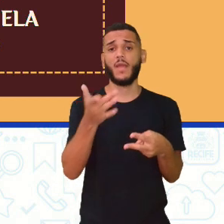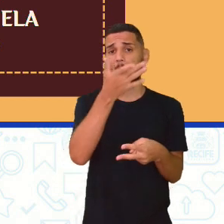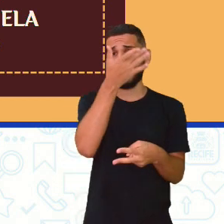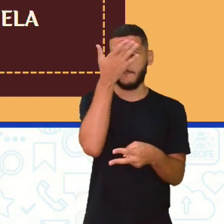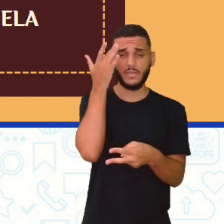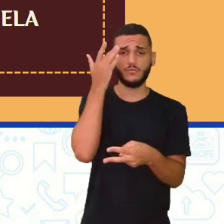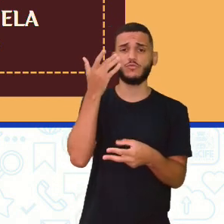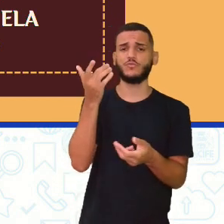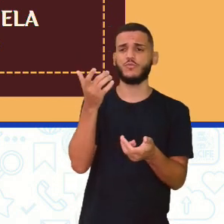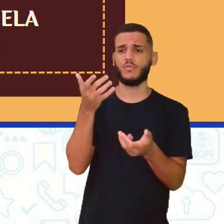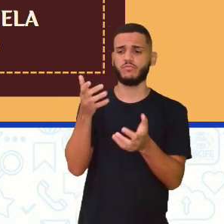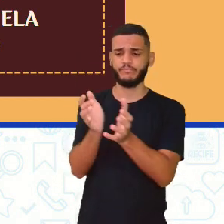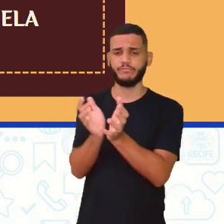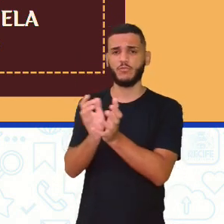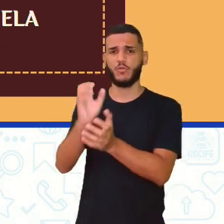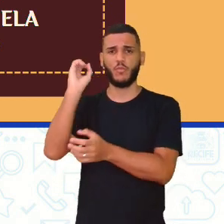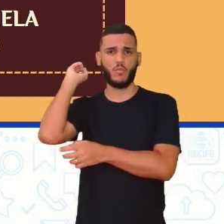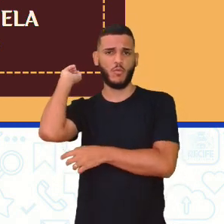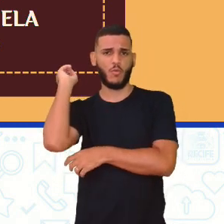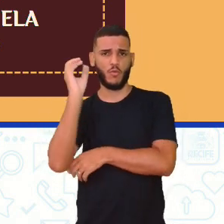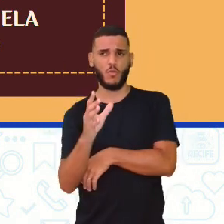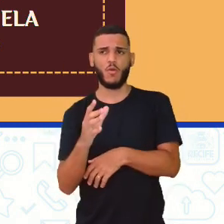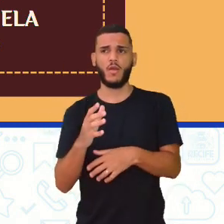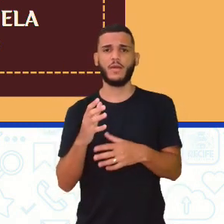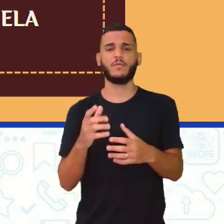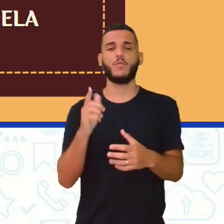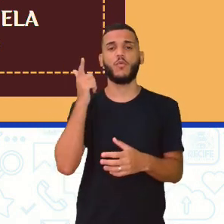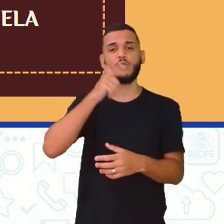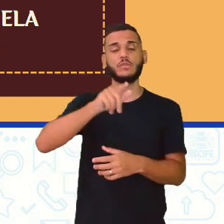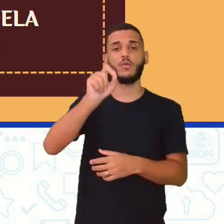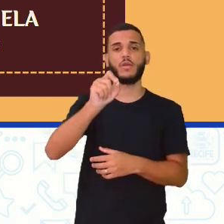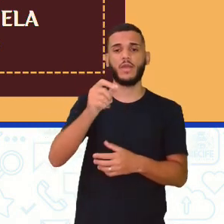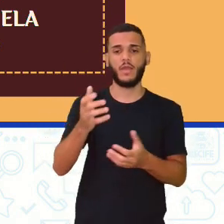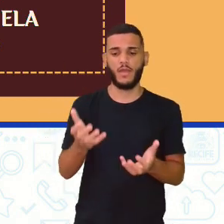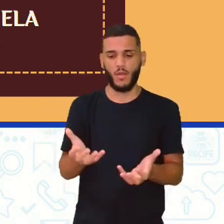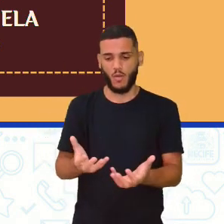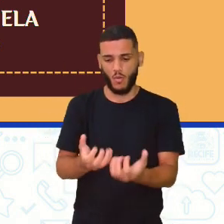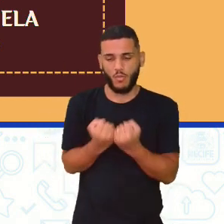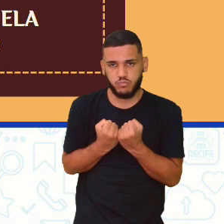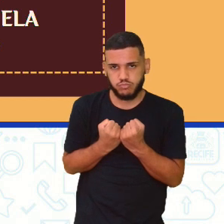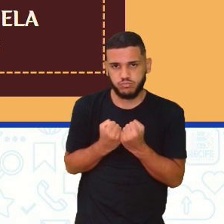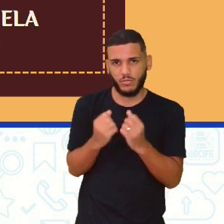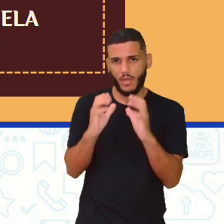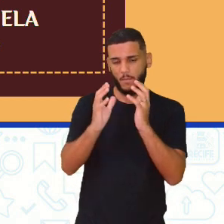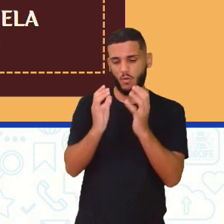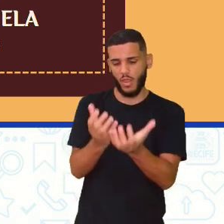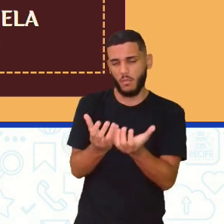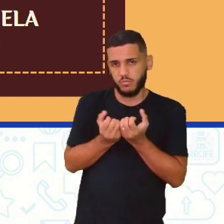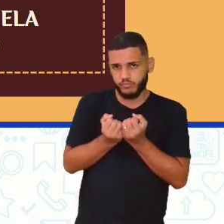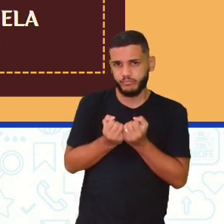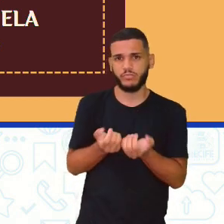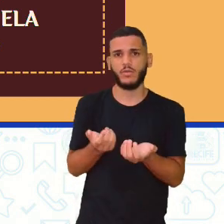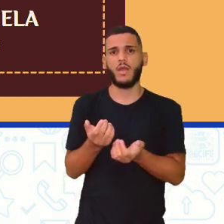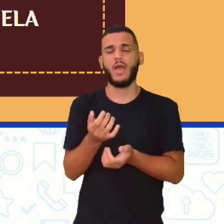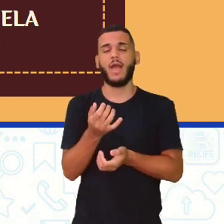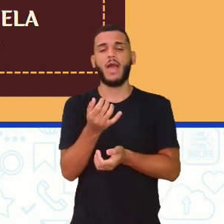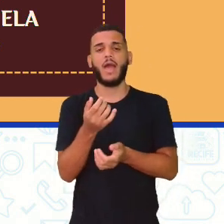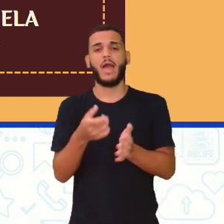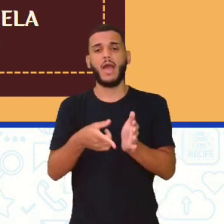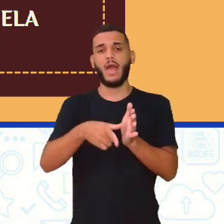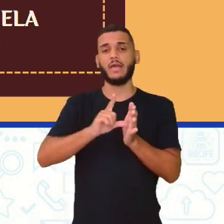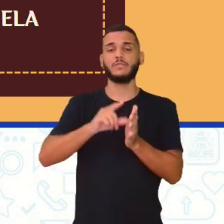que está arremessando agarrar a bola depois de ela ser rebatida antes de tocar no chão.